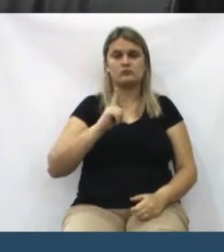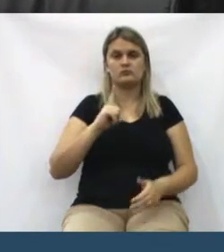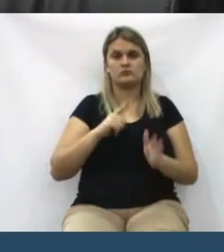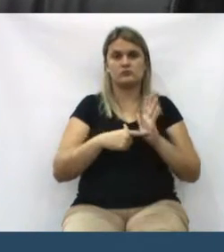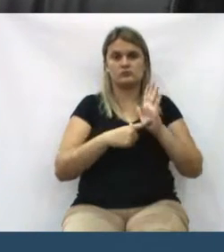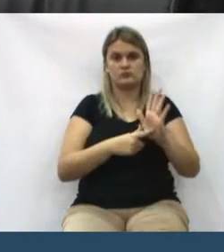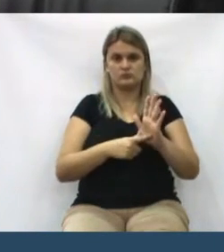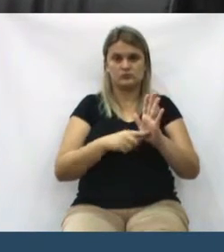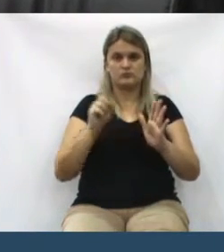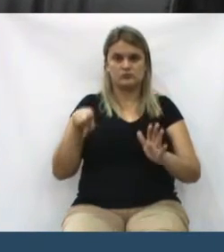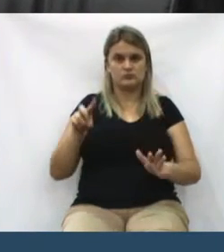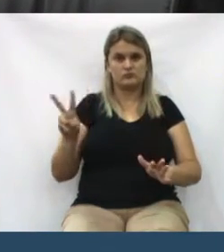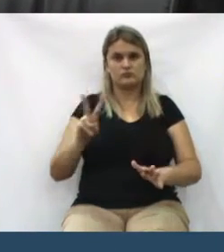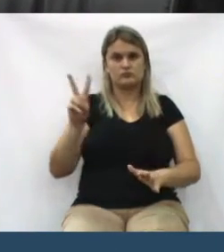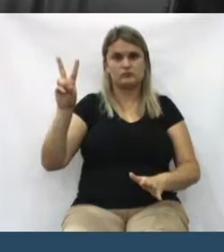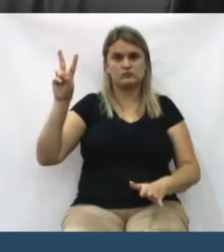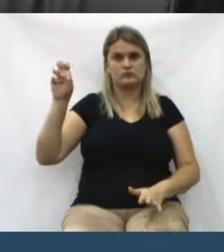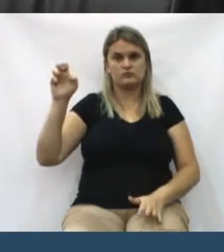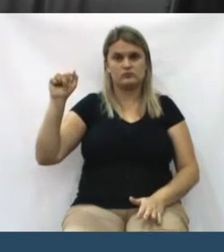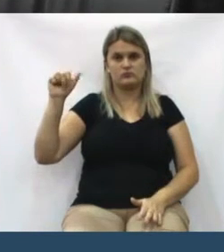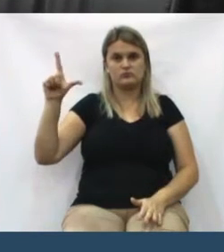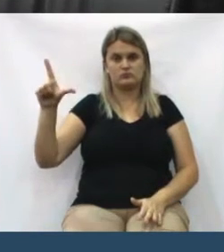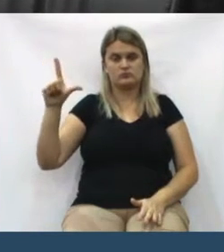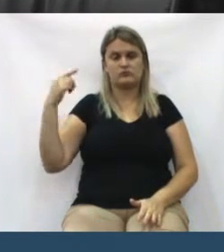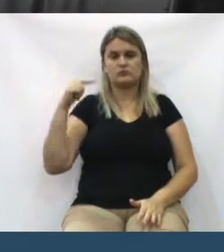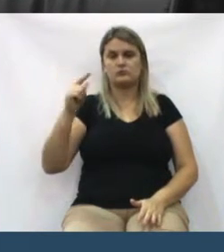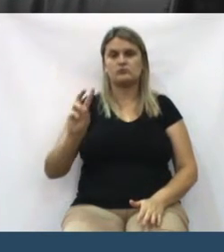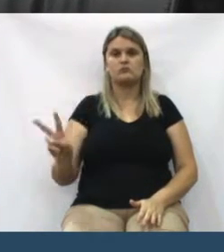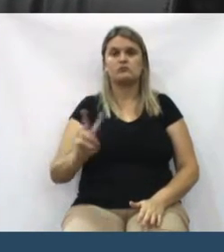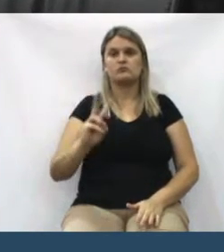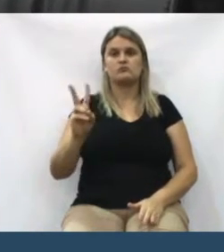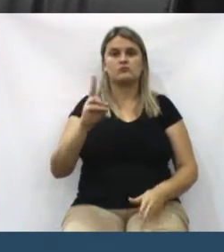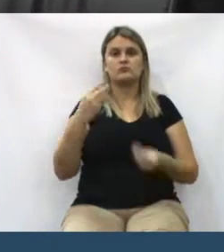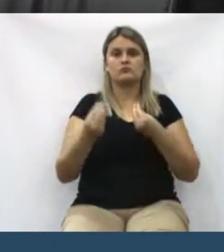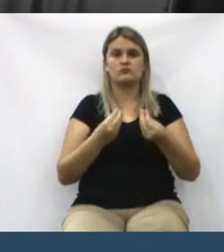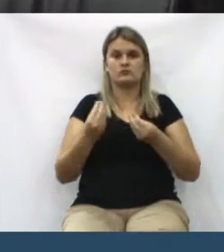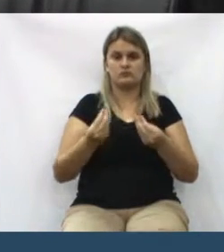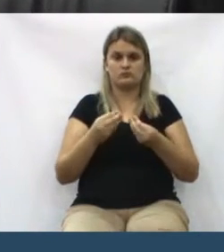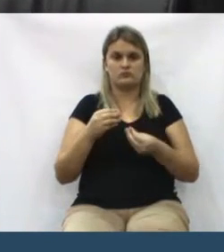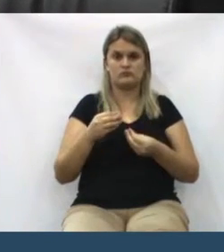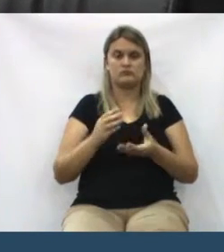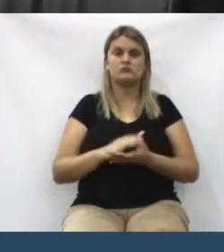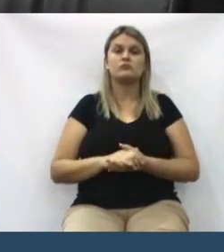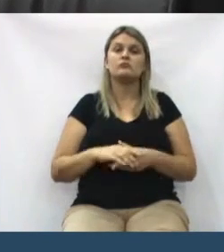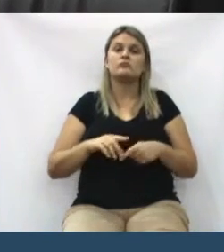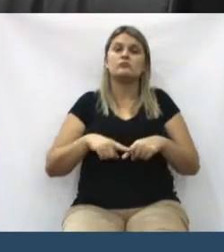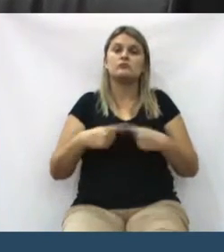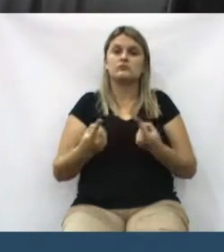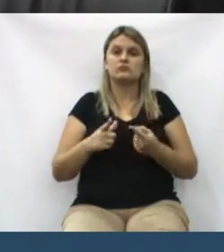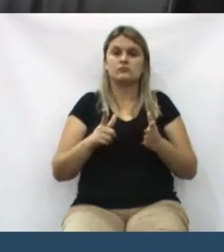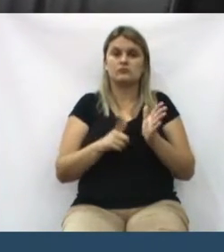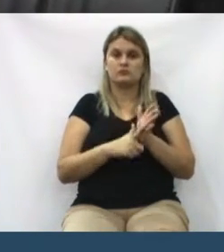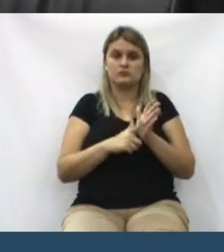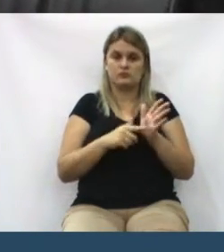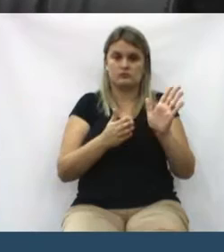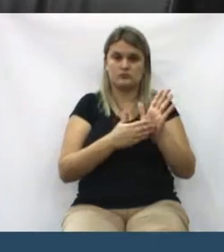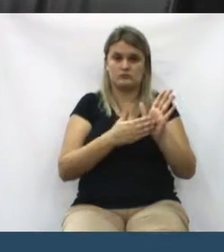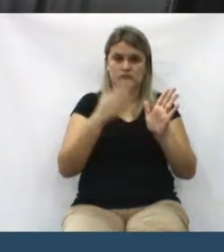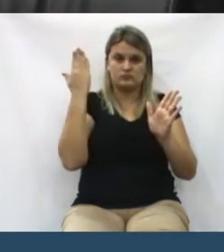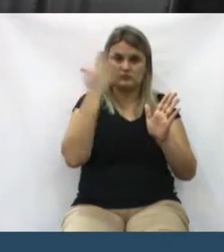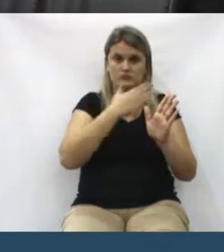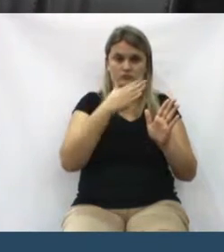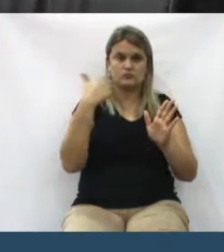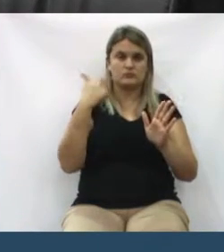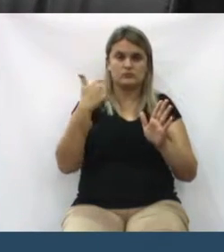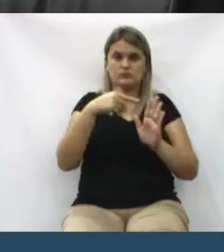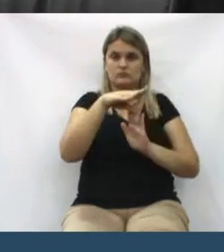venal. Nem sempre o valor de venda, o valor do negócio, e sim o valor venal. Mas a certidão do valor venal sai sem o desconto